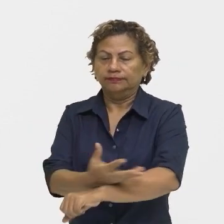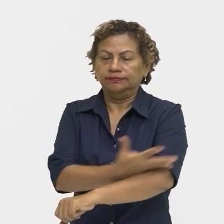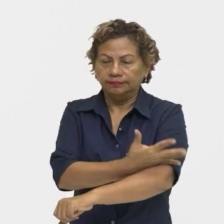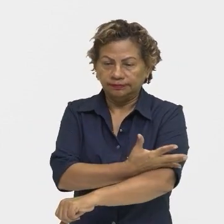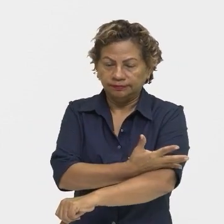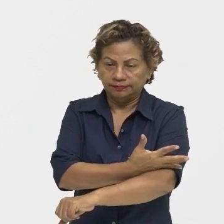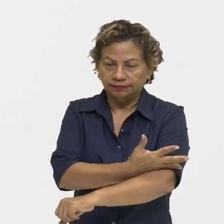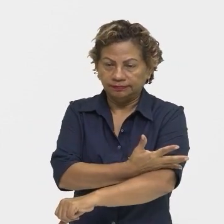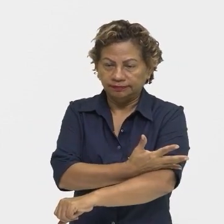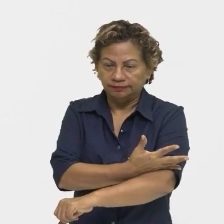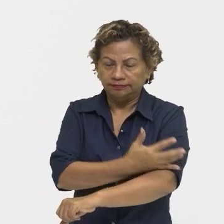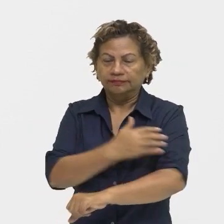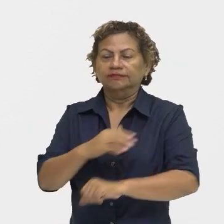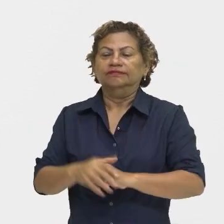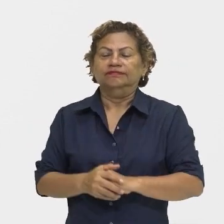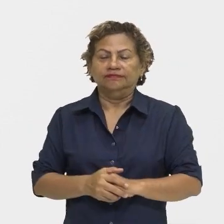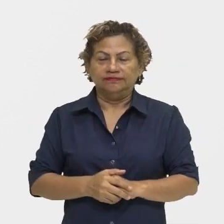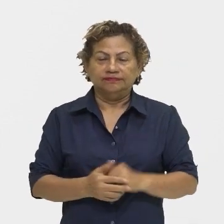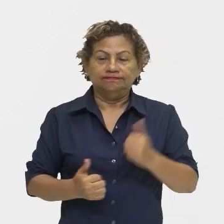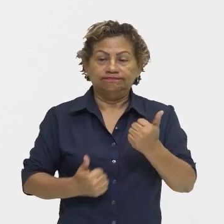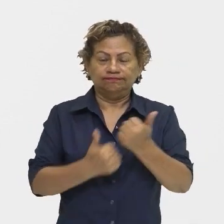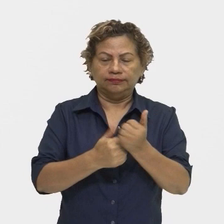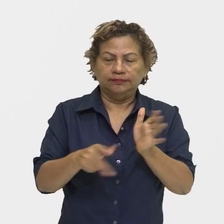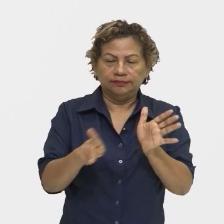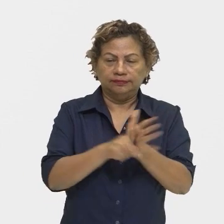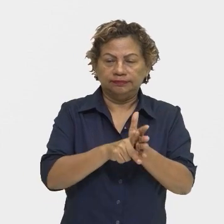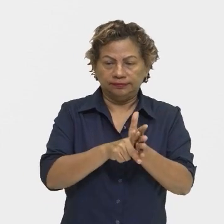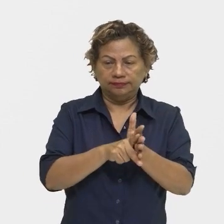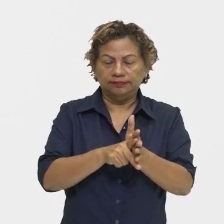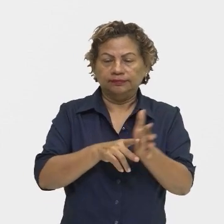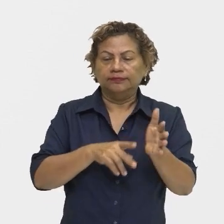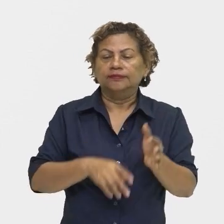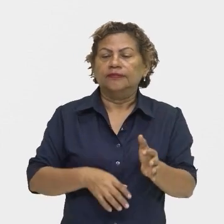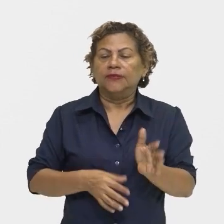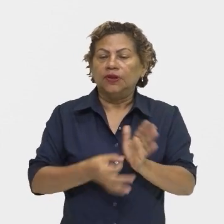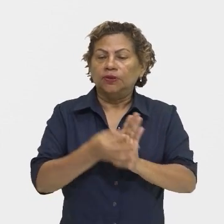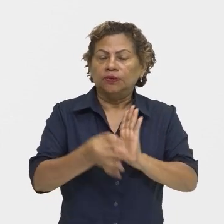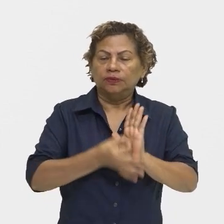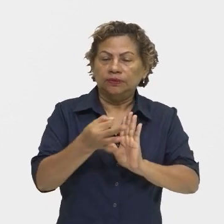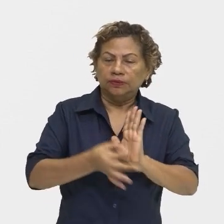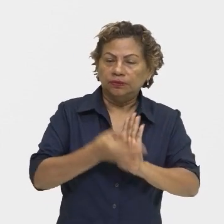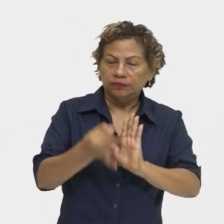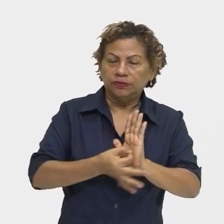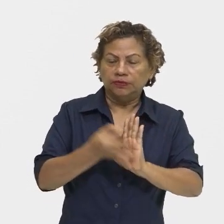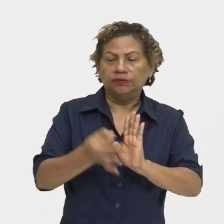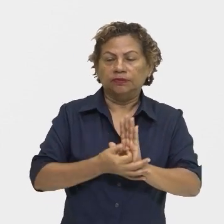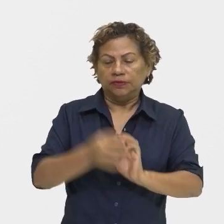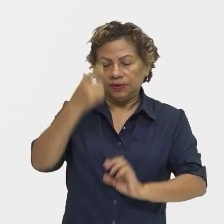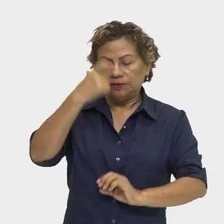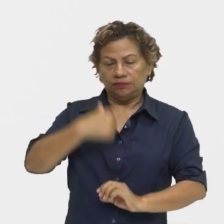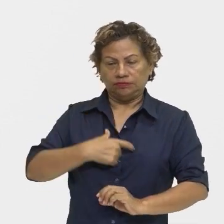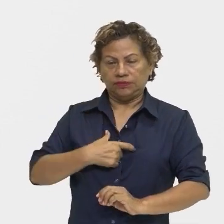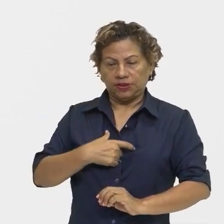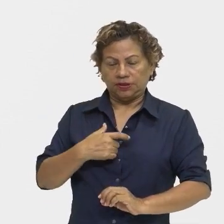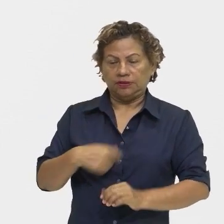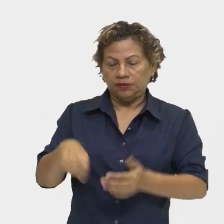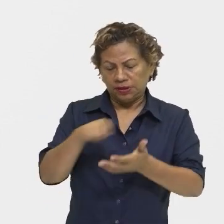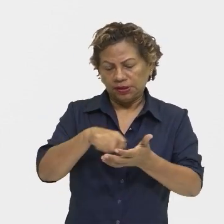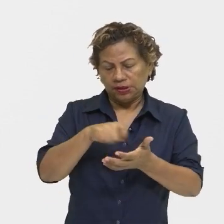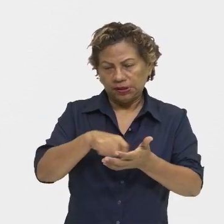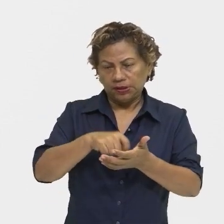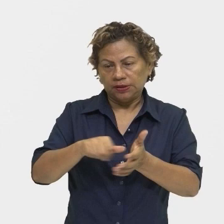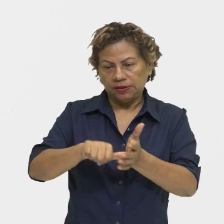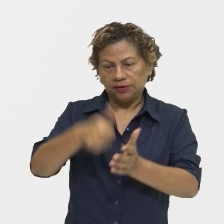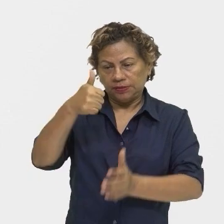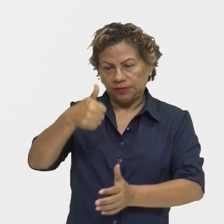subjetividade por meio da própria opinião, ou seja, da própria opinião do emissor. Esse tipo de texto é escrito em primeira